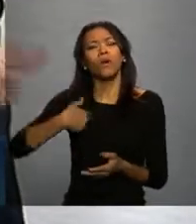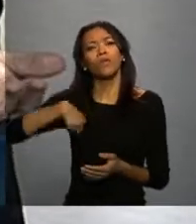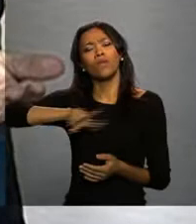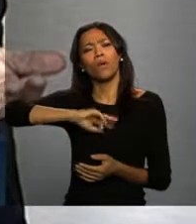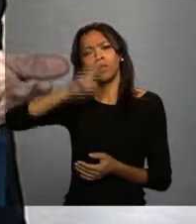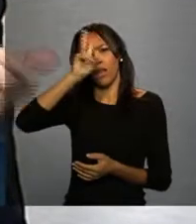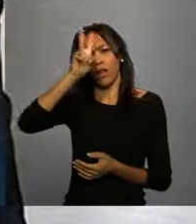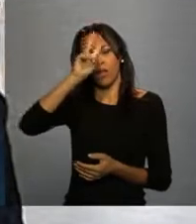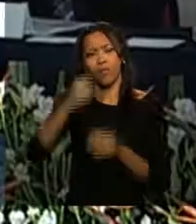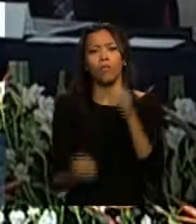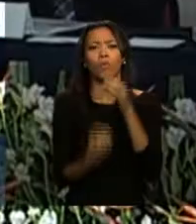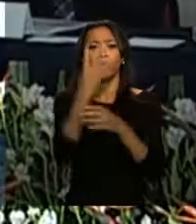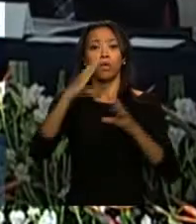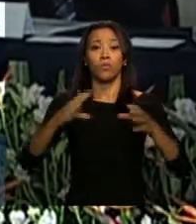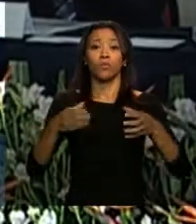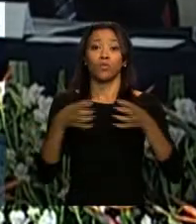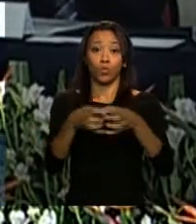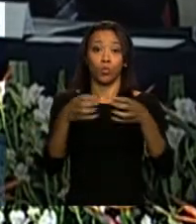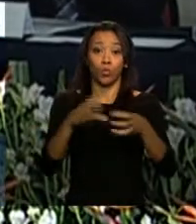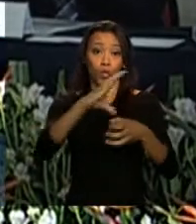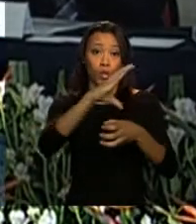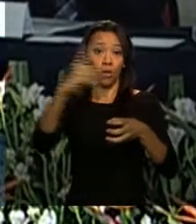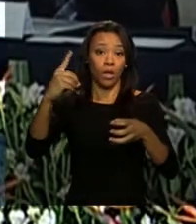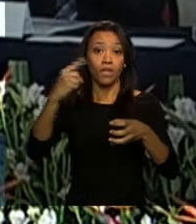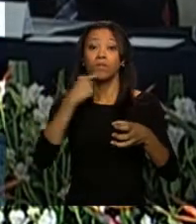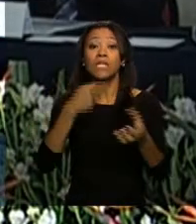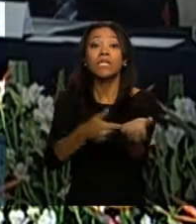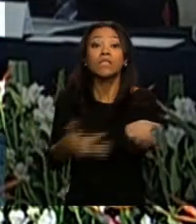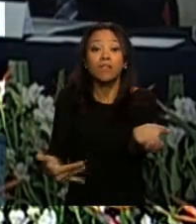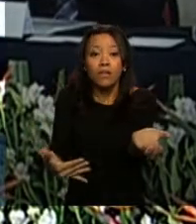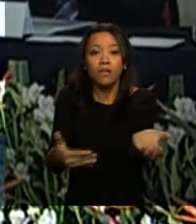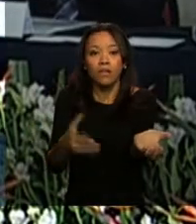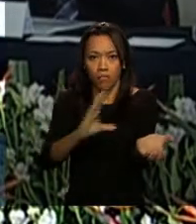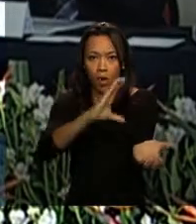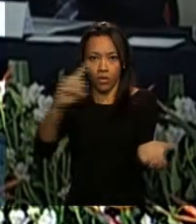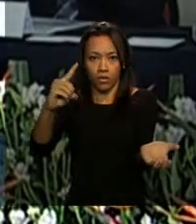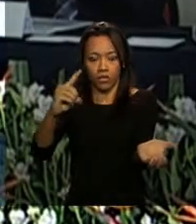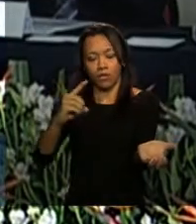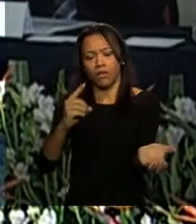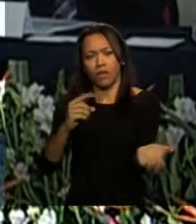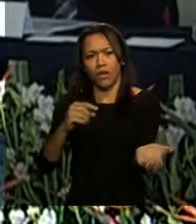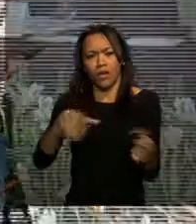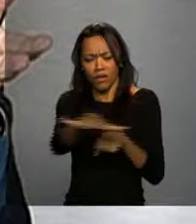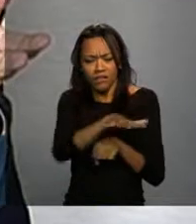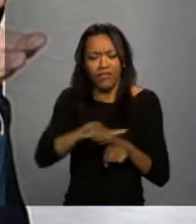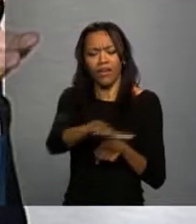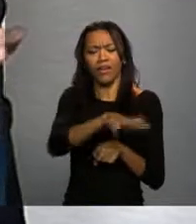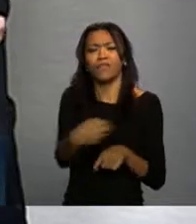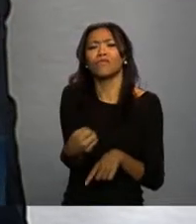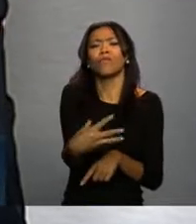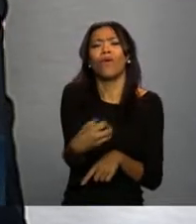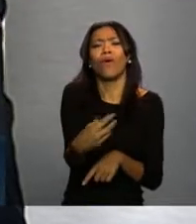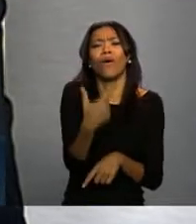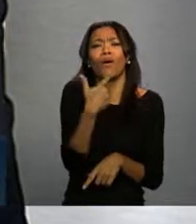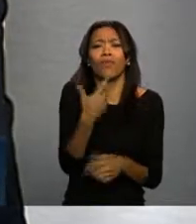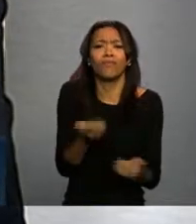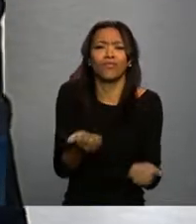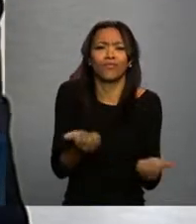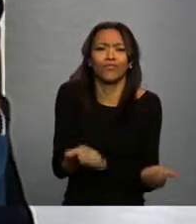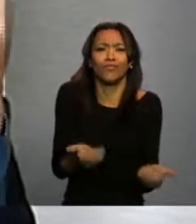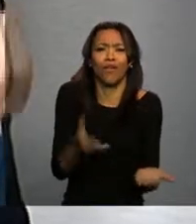nós montamos a coordenação do sangue, você me ajudou a montar, de fato, e era uma área absolutamente nova, gente tinha